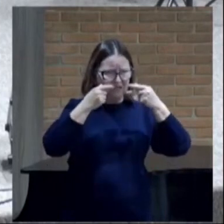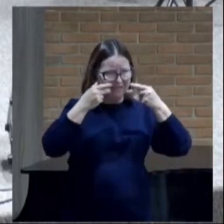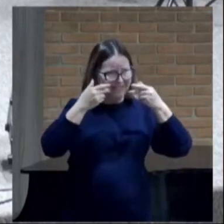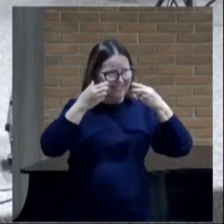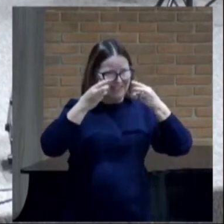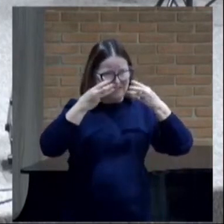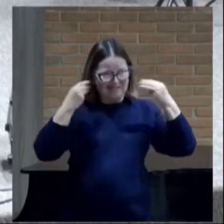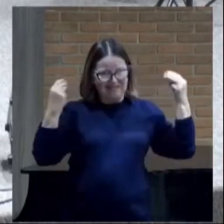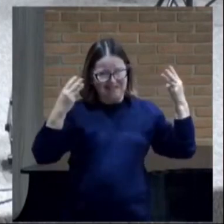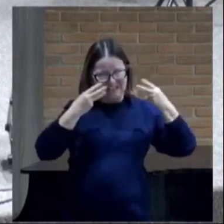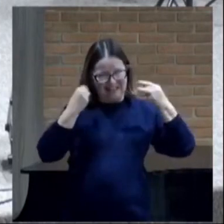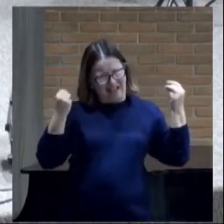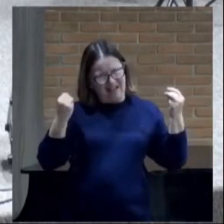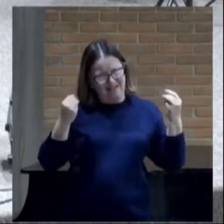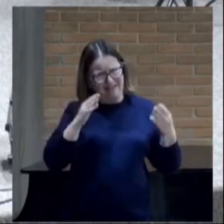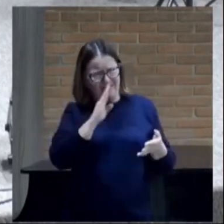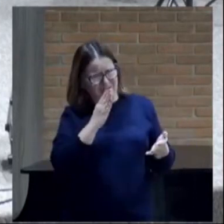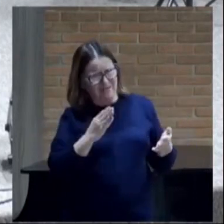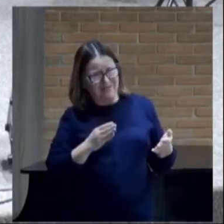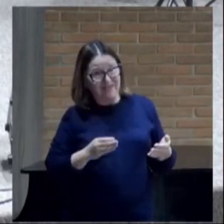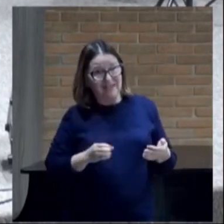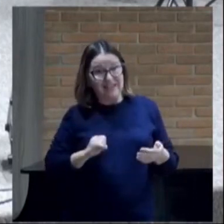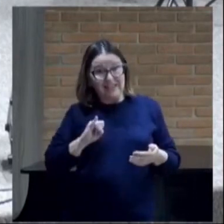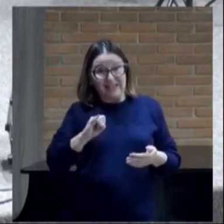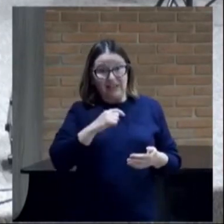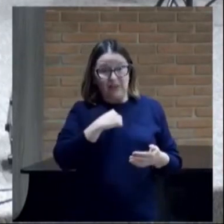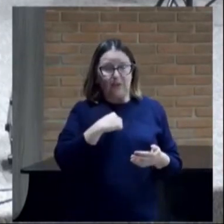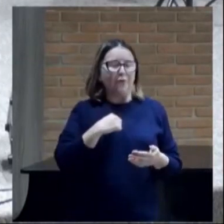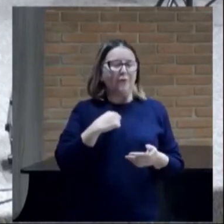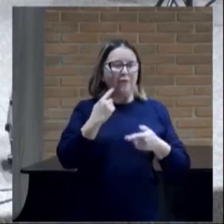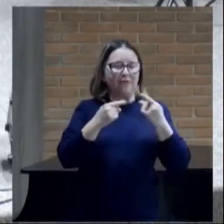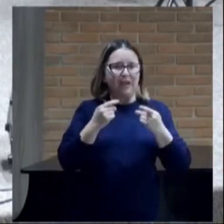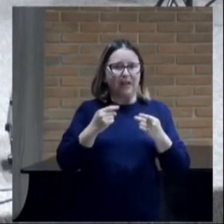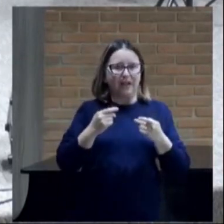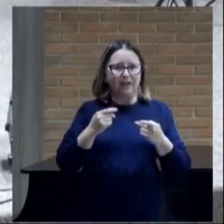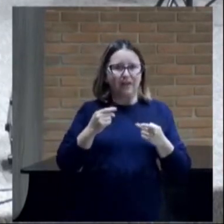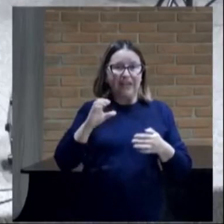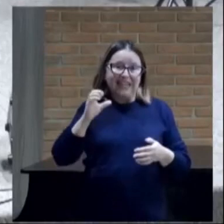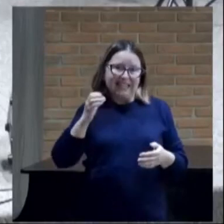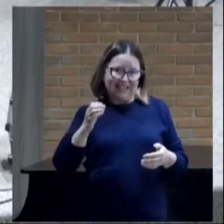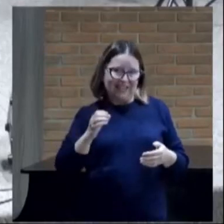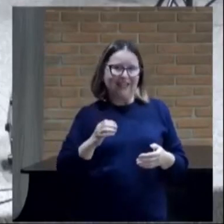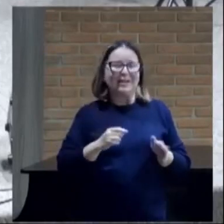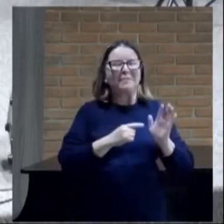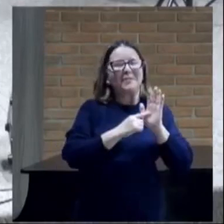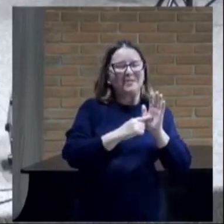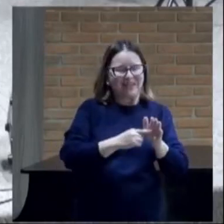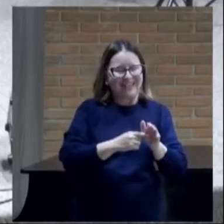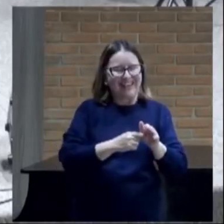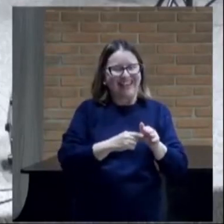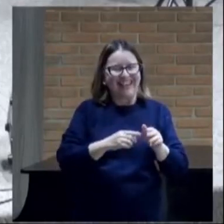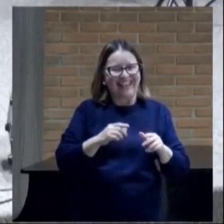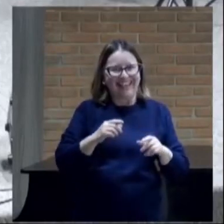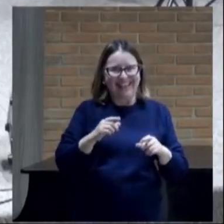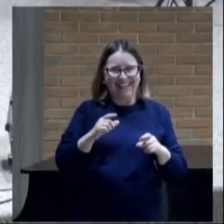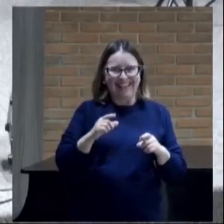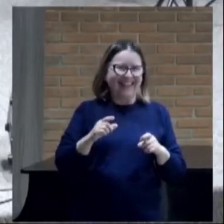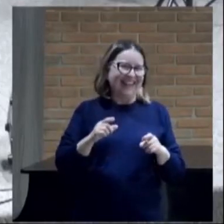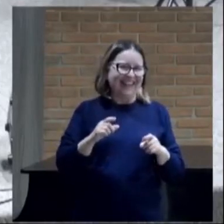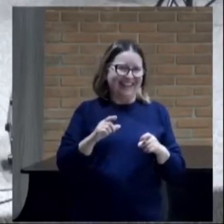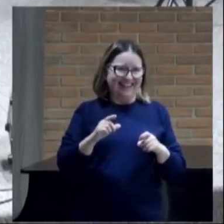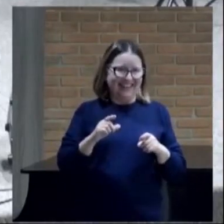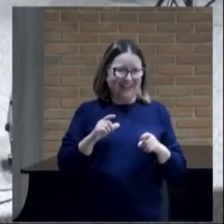se eu disser cientista eu tenho que mostrar nise doutora nise se eu disser cientista e mostro